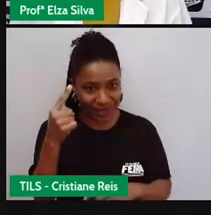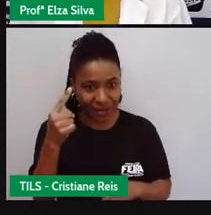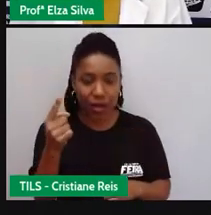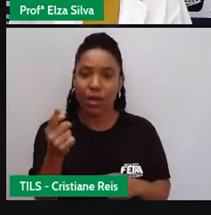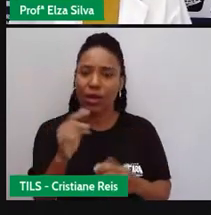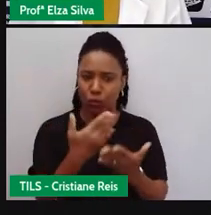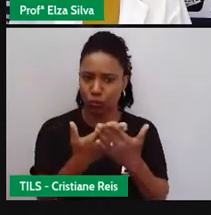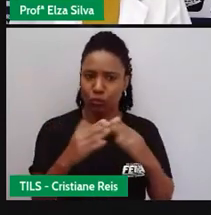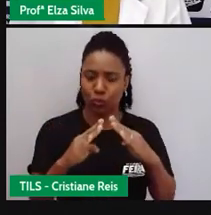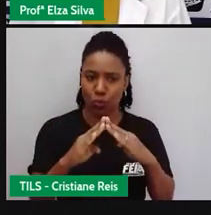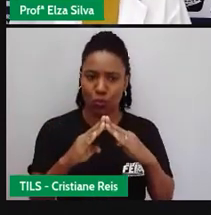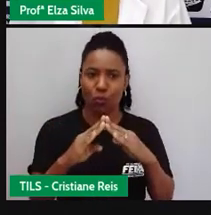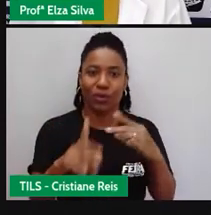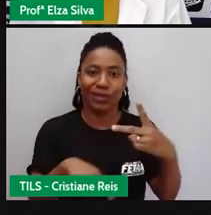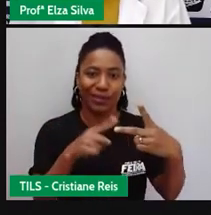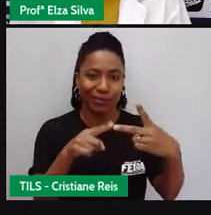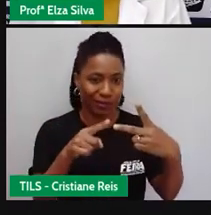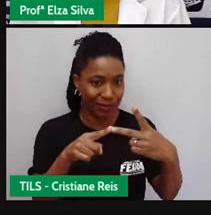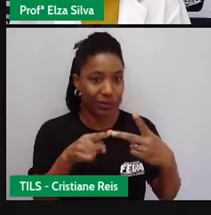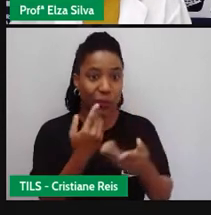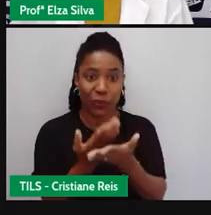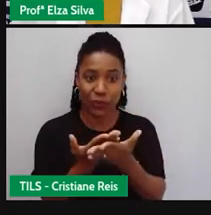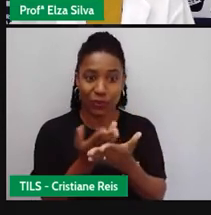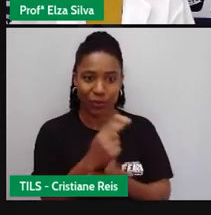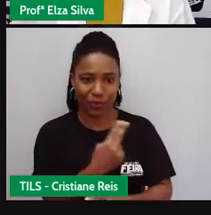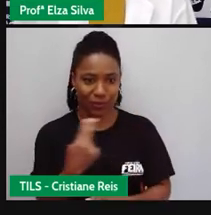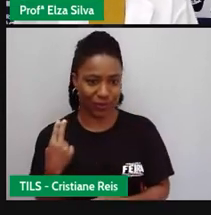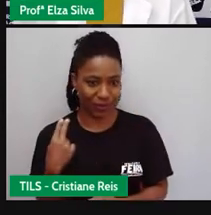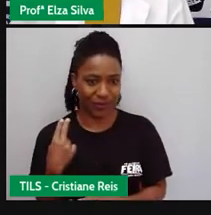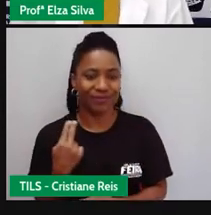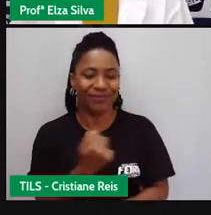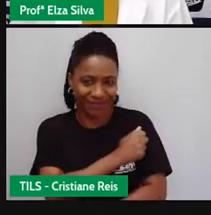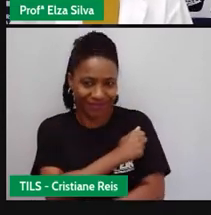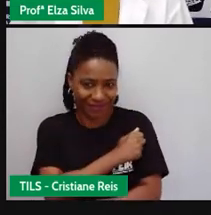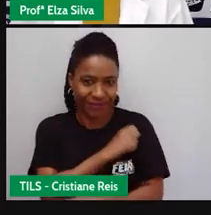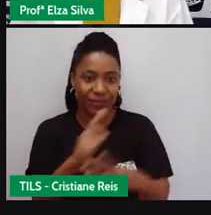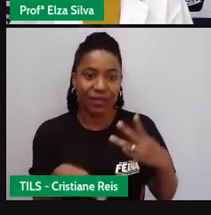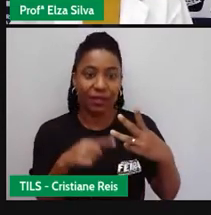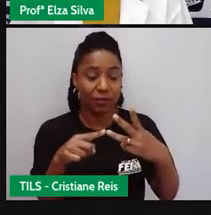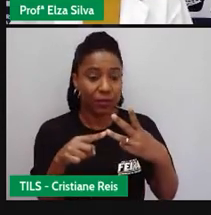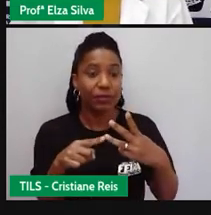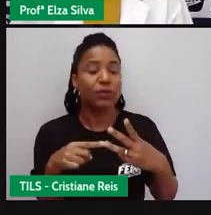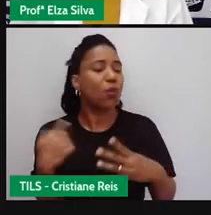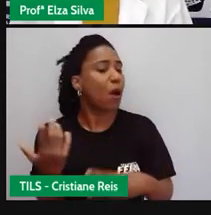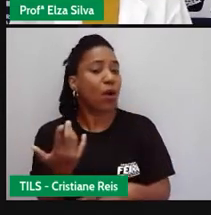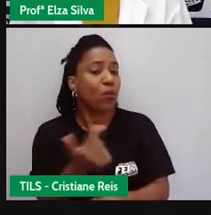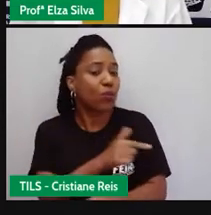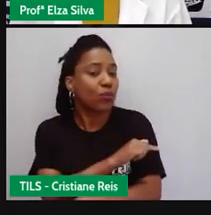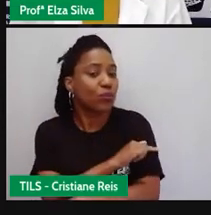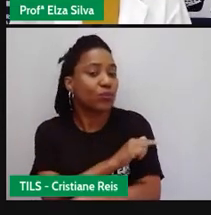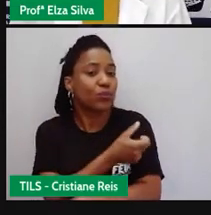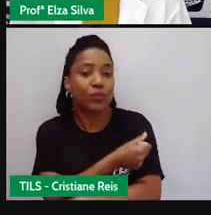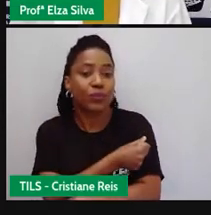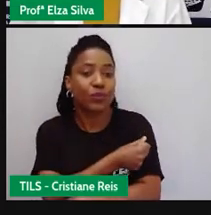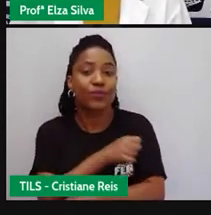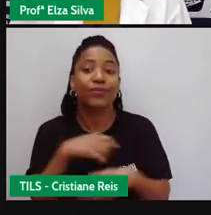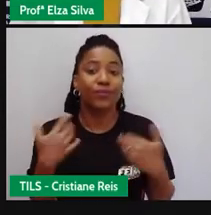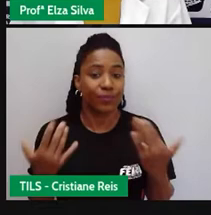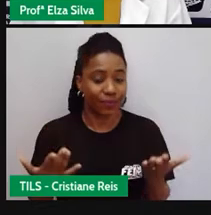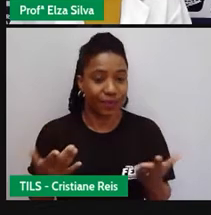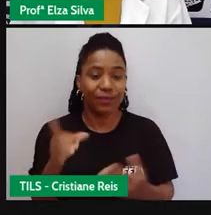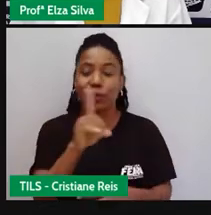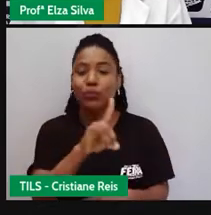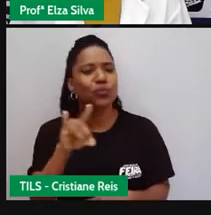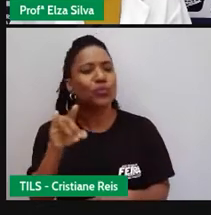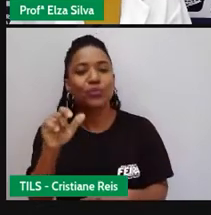escola. Student, o seu nome. Grade, a série que você estuda. Date, a data de